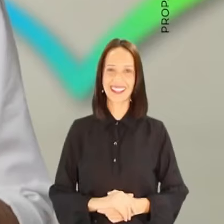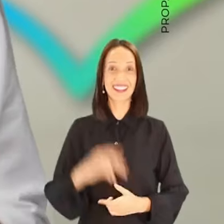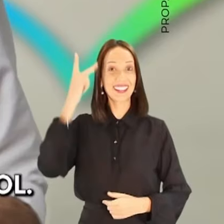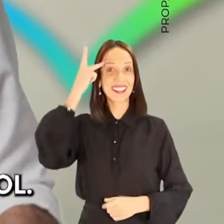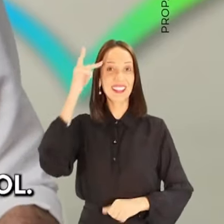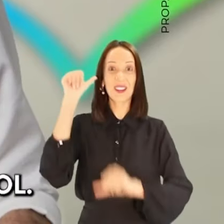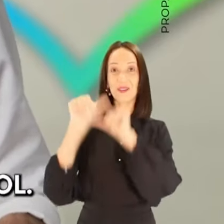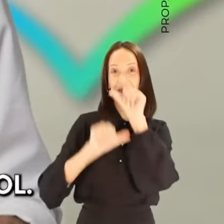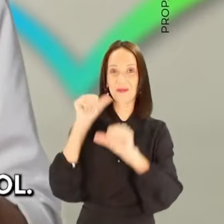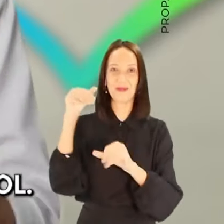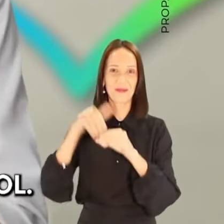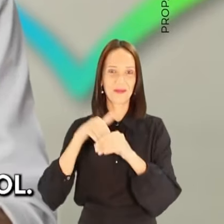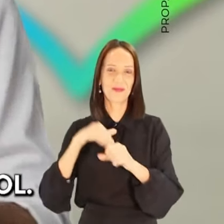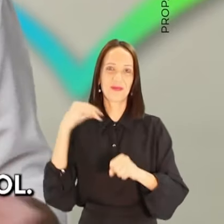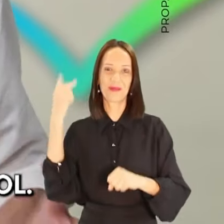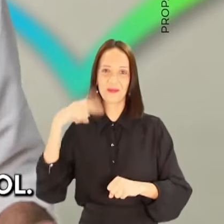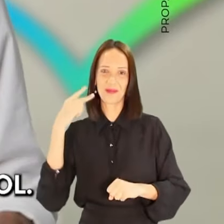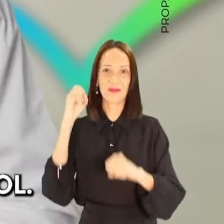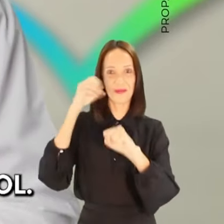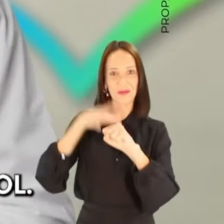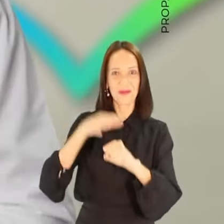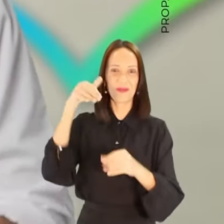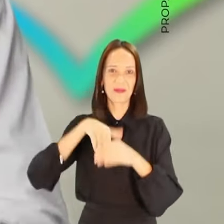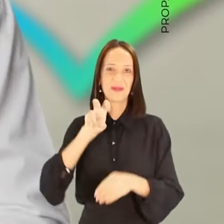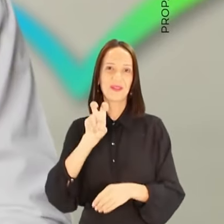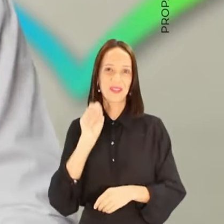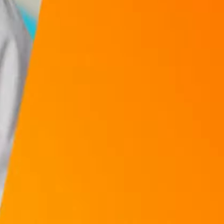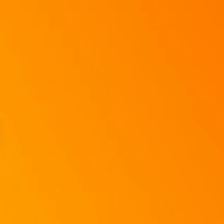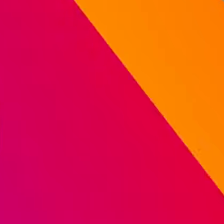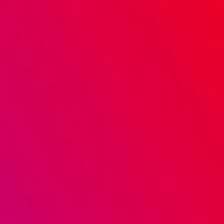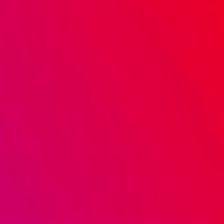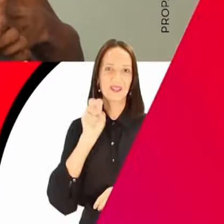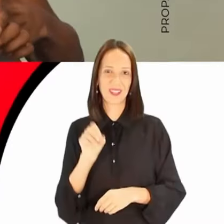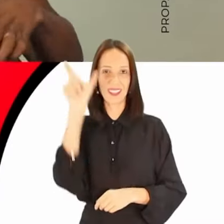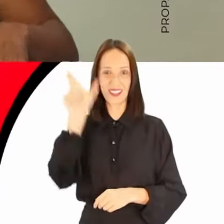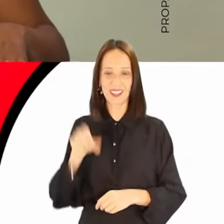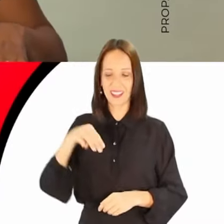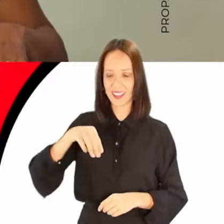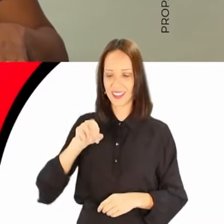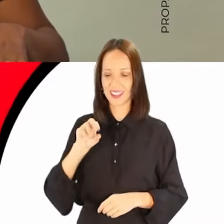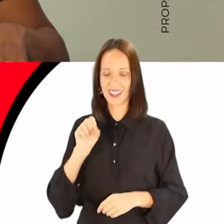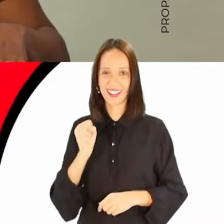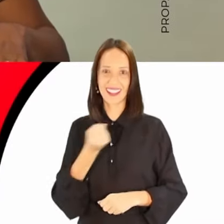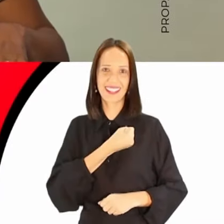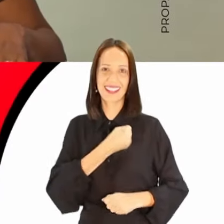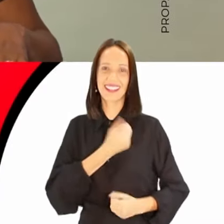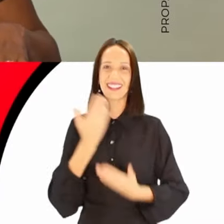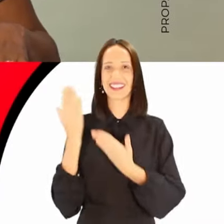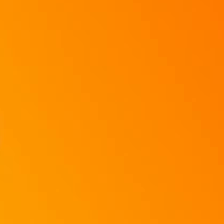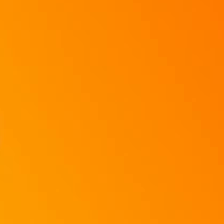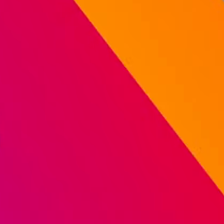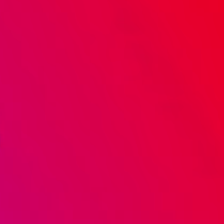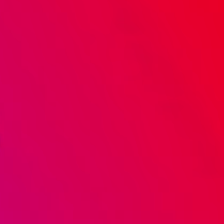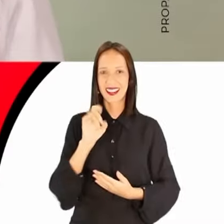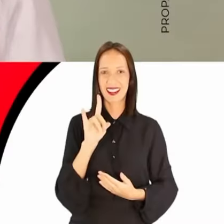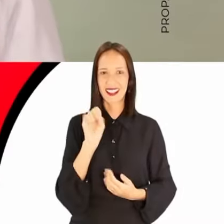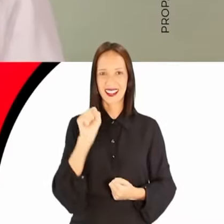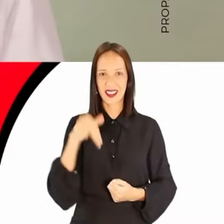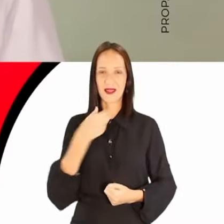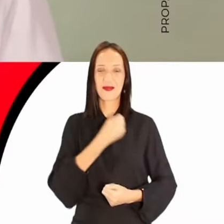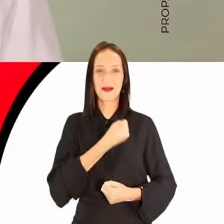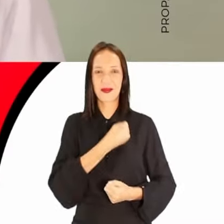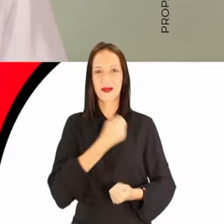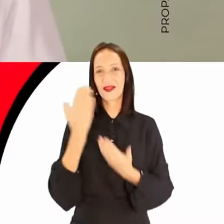Para mudar São Paulo, vote nos vereadores do PSOL. Vote 50. Sou Marcos Maroles, 50-113. Edson